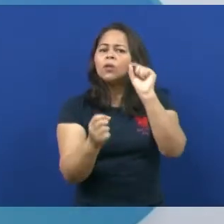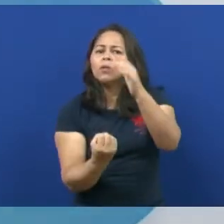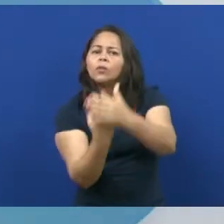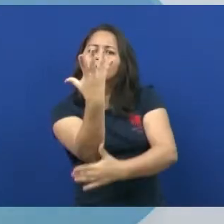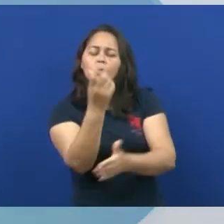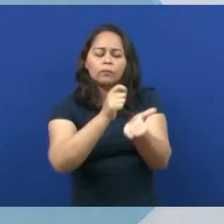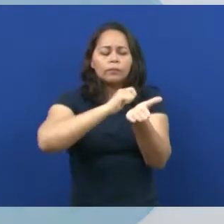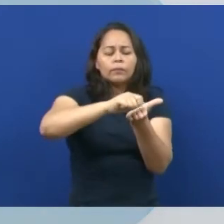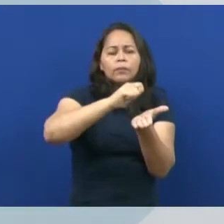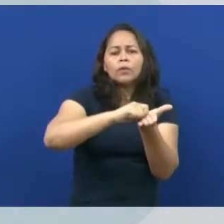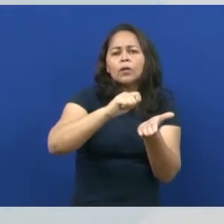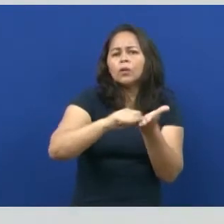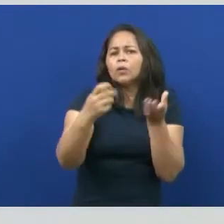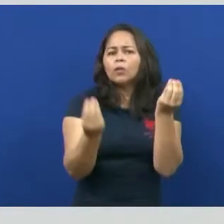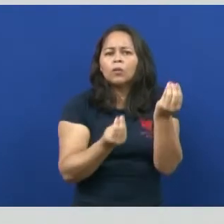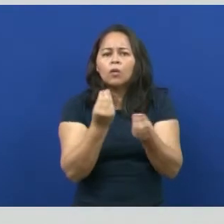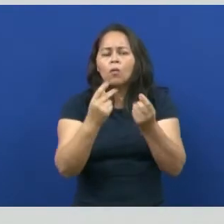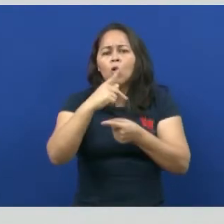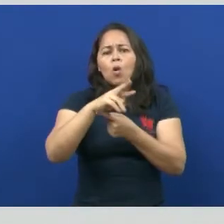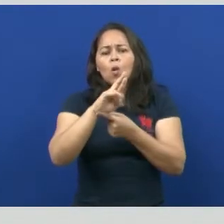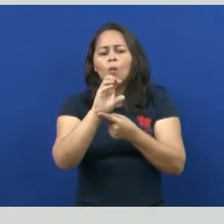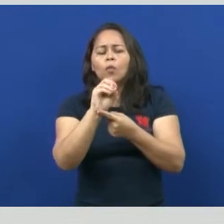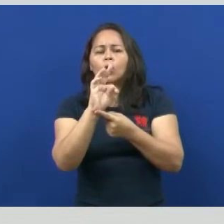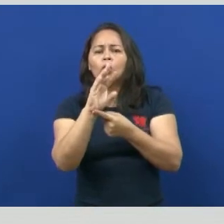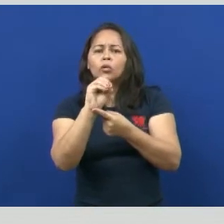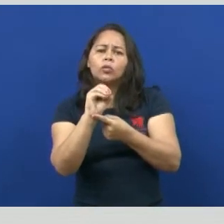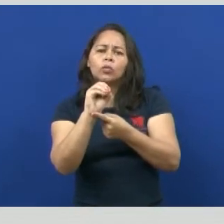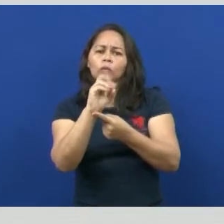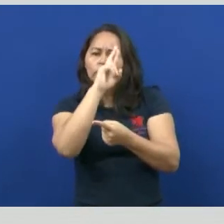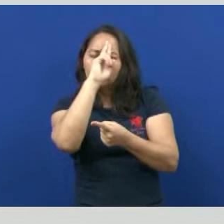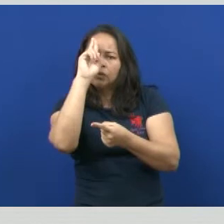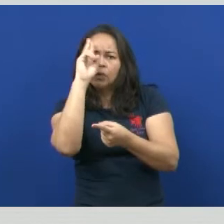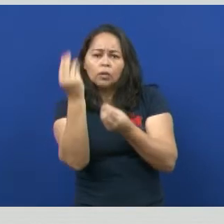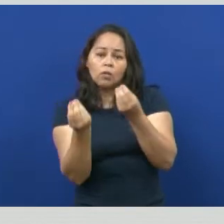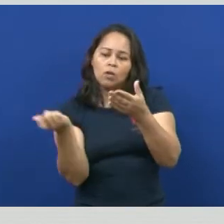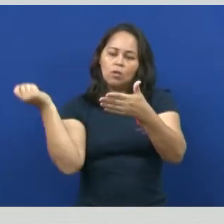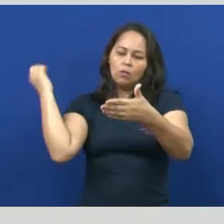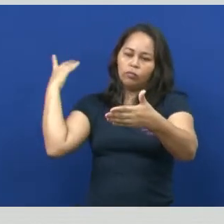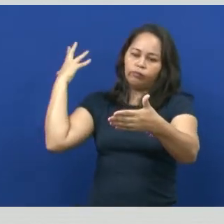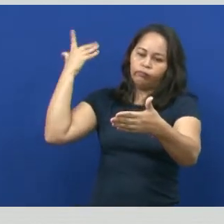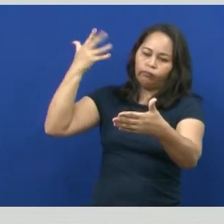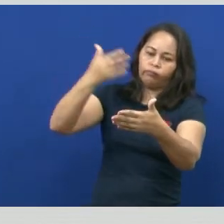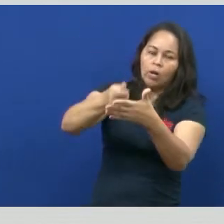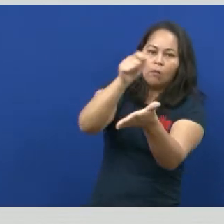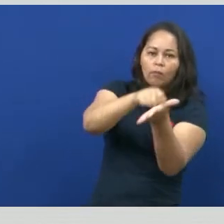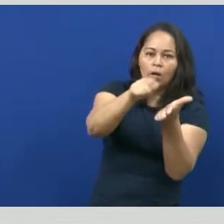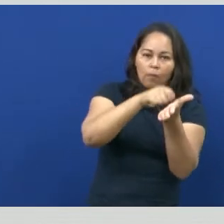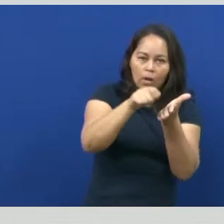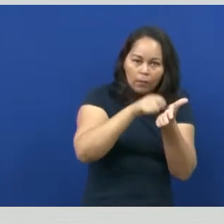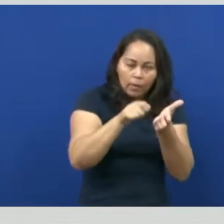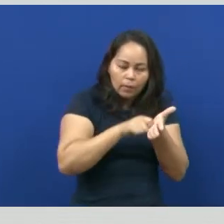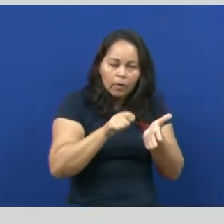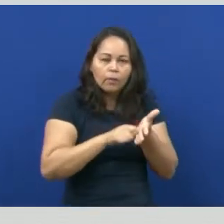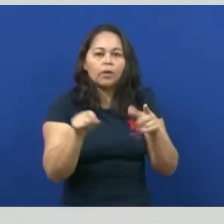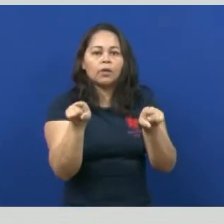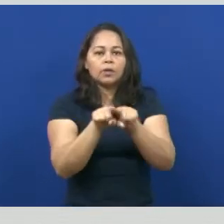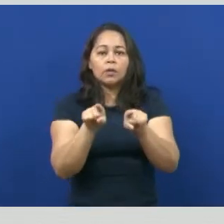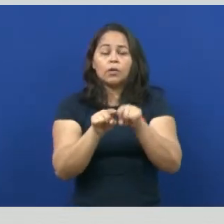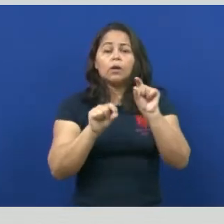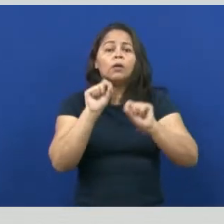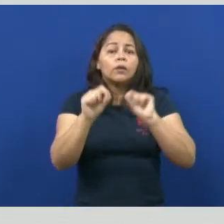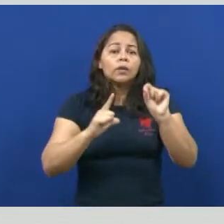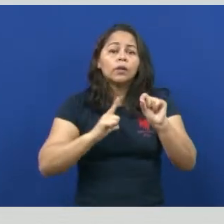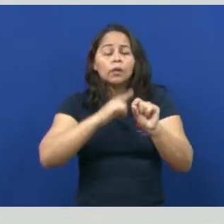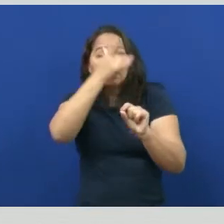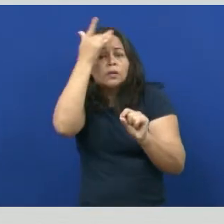período chamado de proto-história é descrito em documentos posteriores, né? Assim, sempre como os fatos históricos, geralmente a